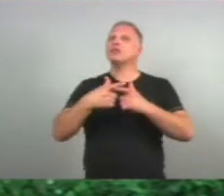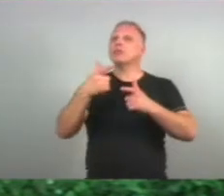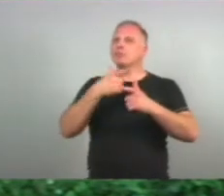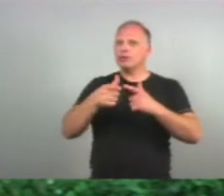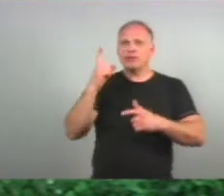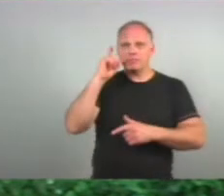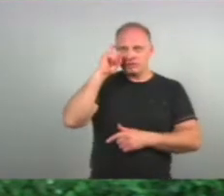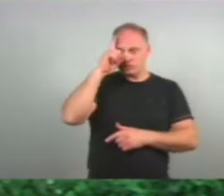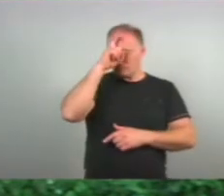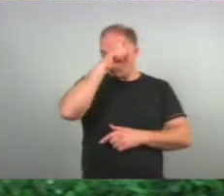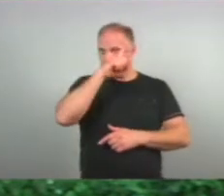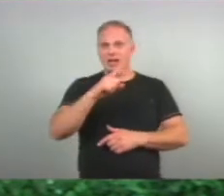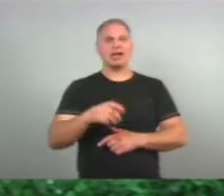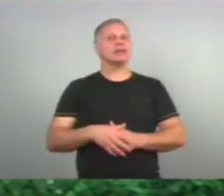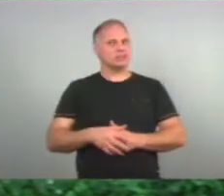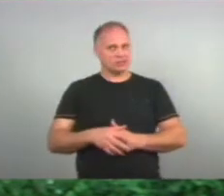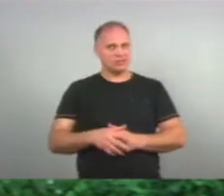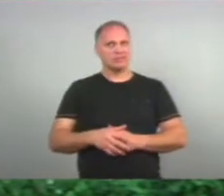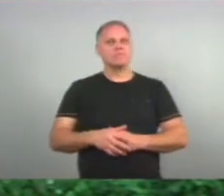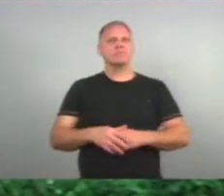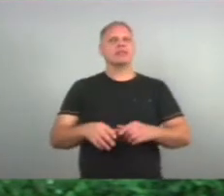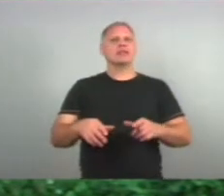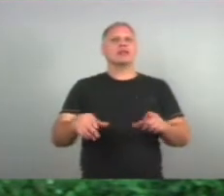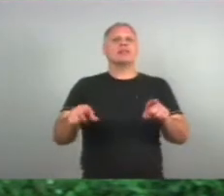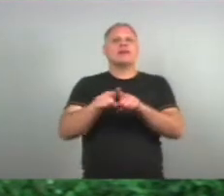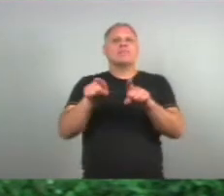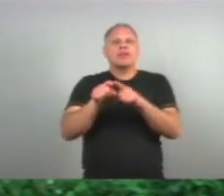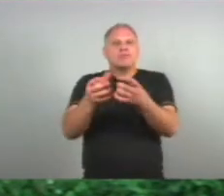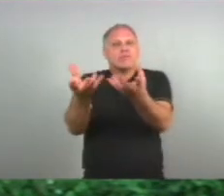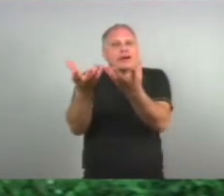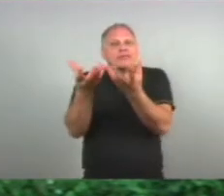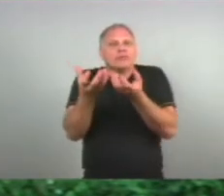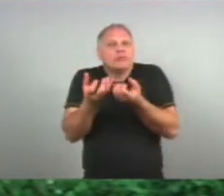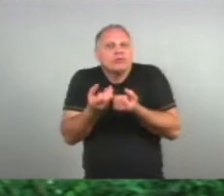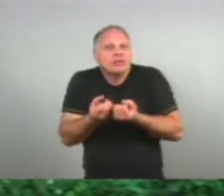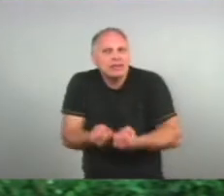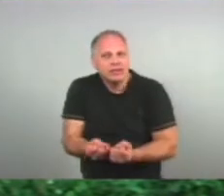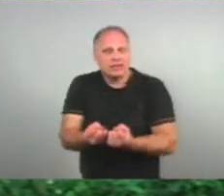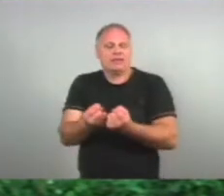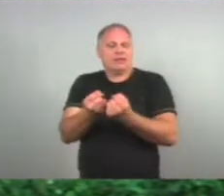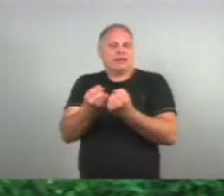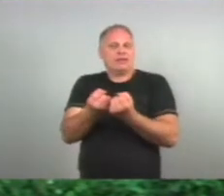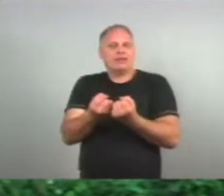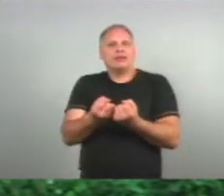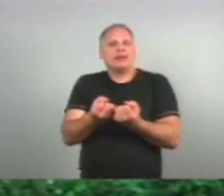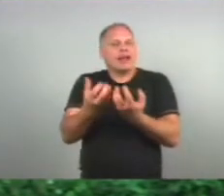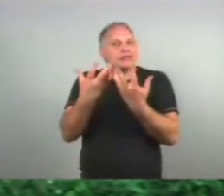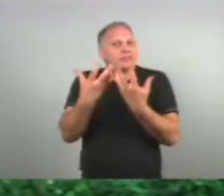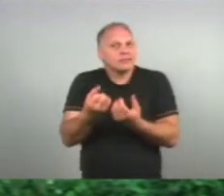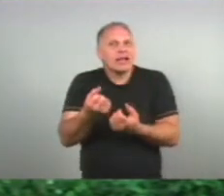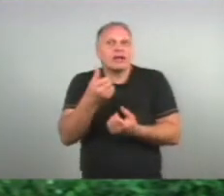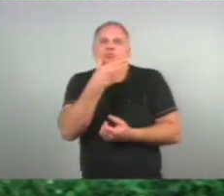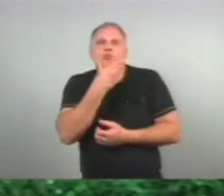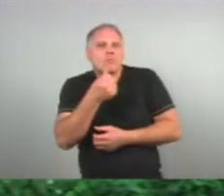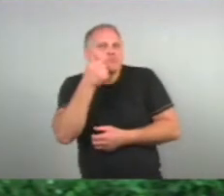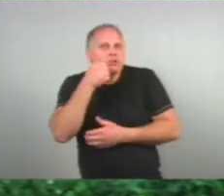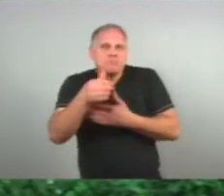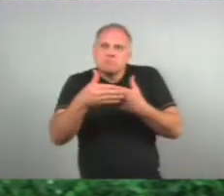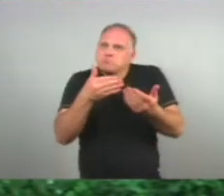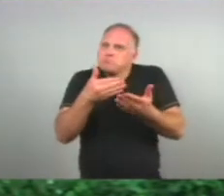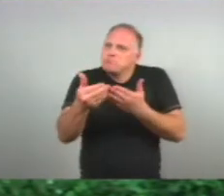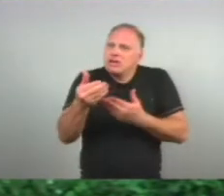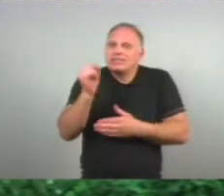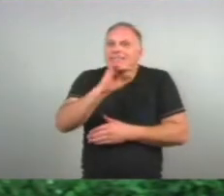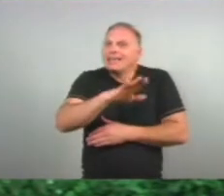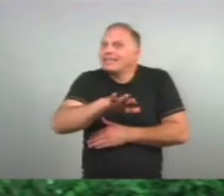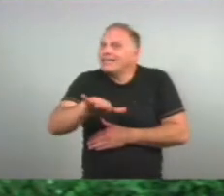Algum problema Acolher essa pessoa Seja ela homem ou mulher Seja